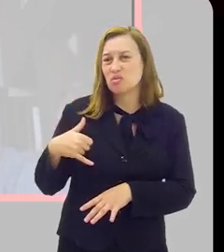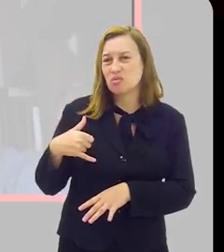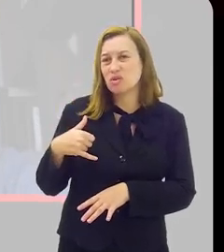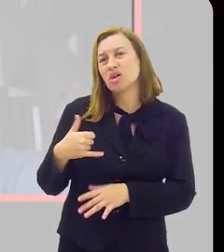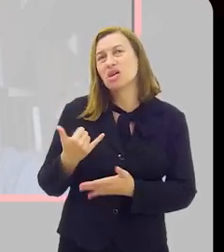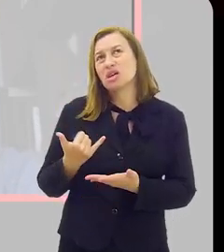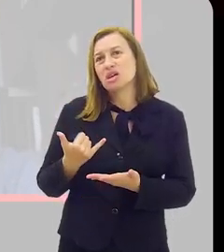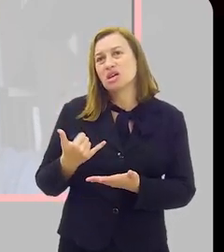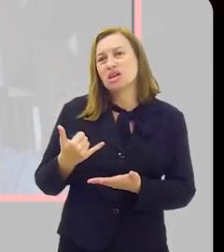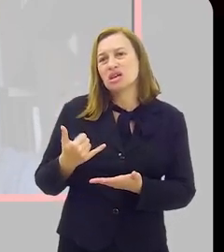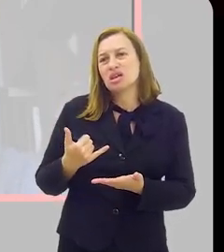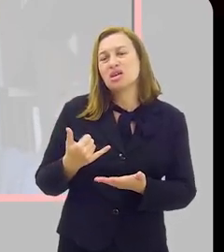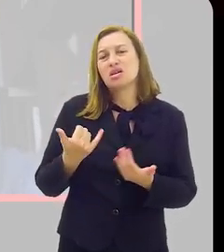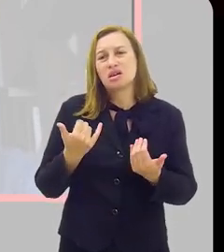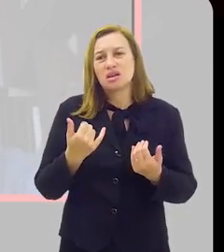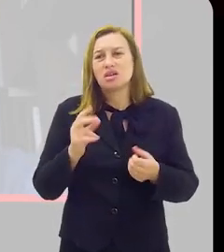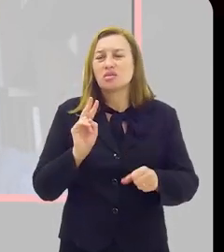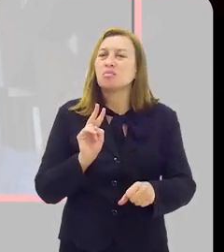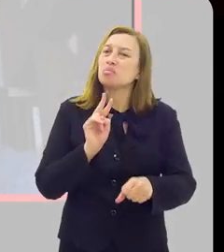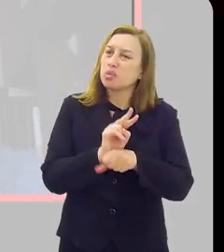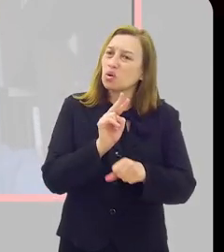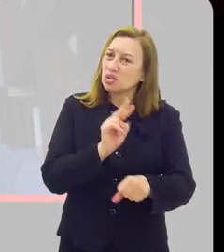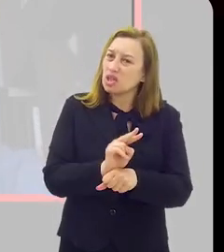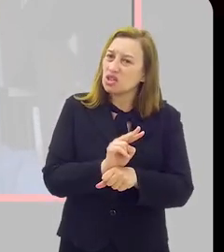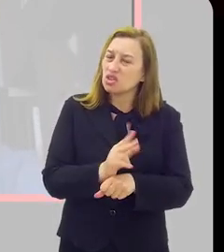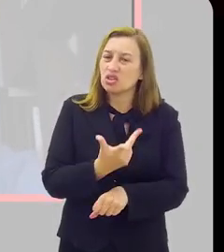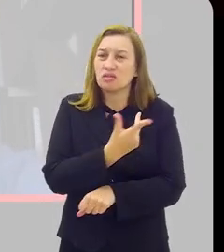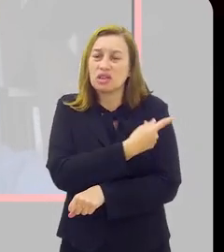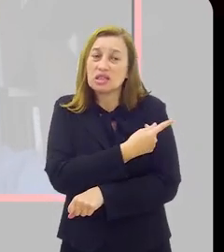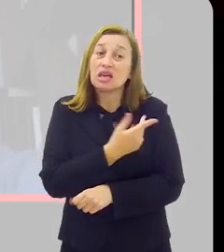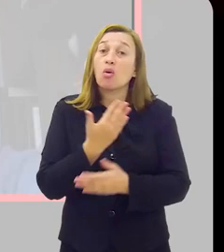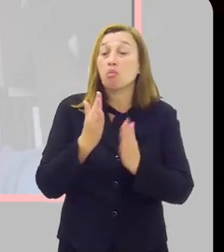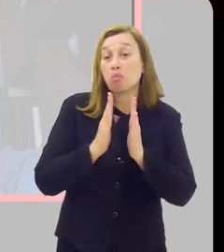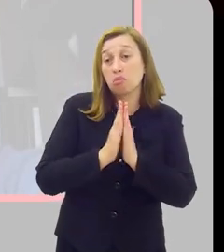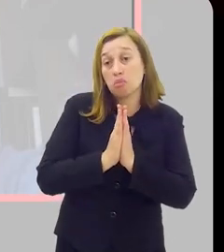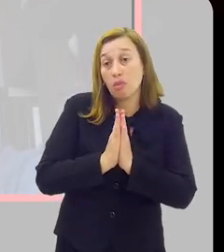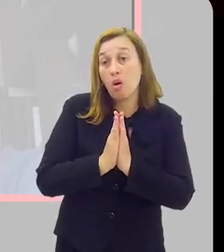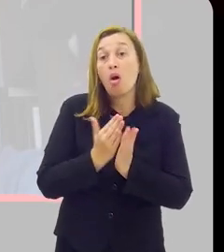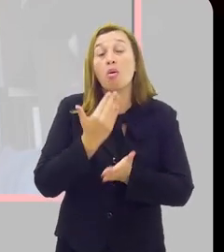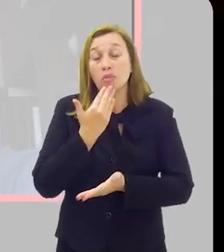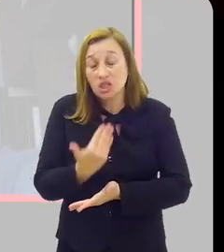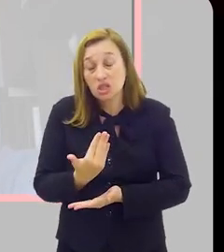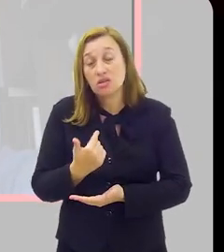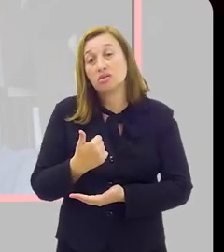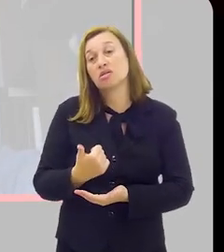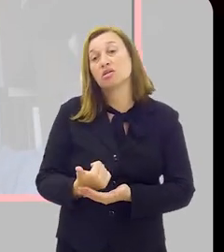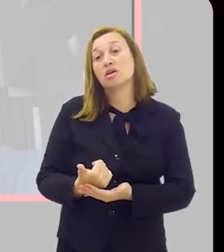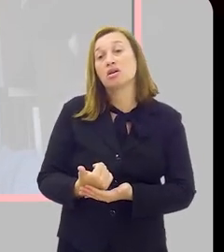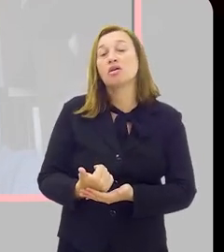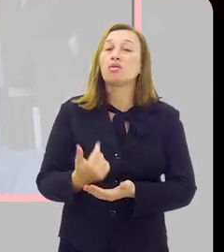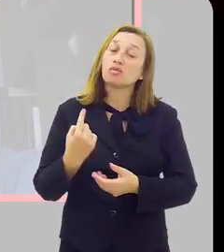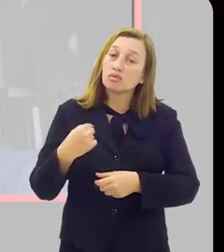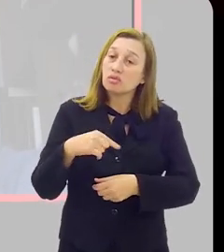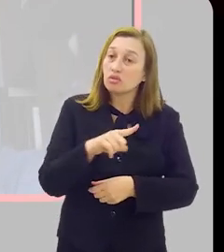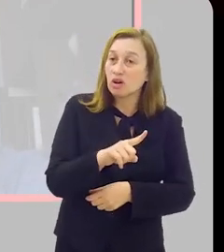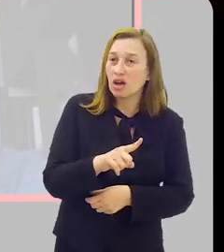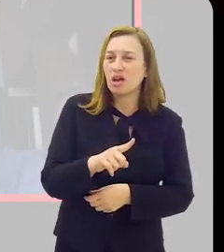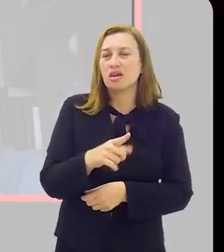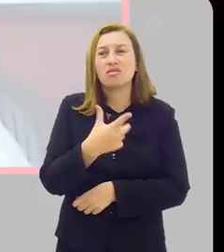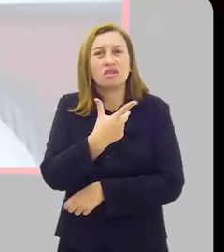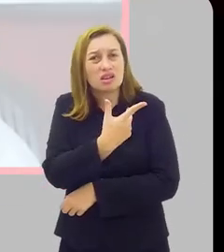faixas etárias recomendadas que estão devidamente protegidas. E isso é um apelo que novamente eu faço, que as pessoas